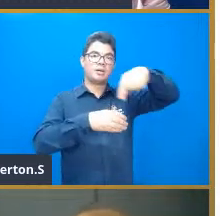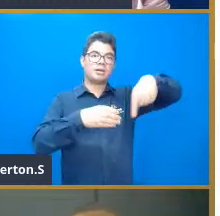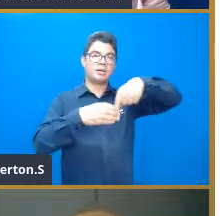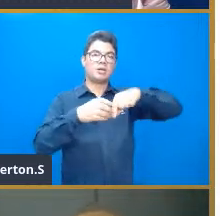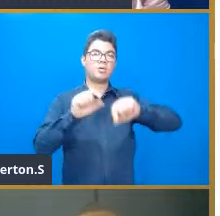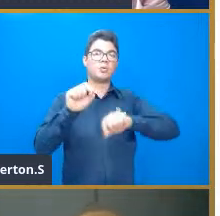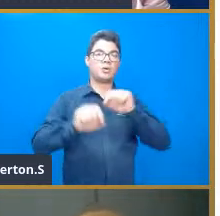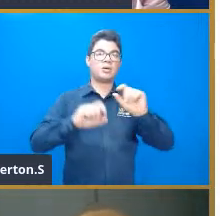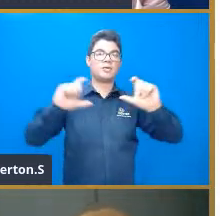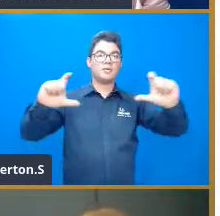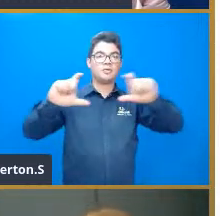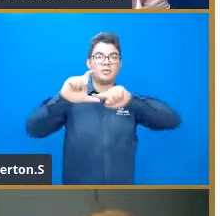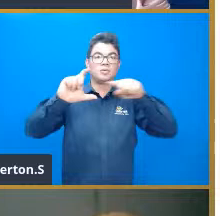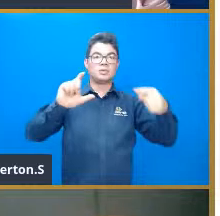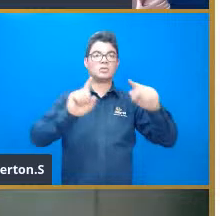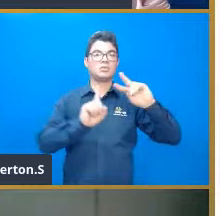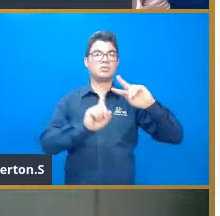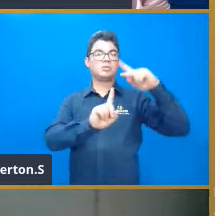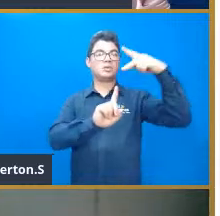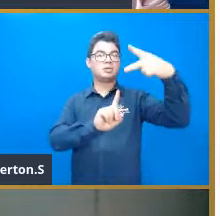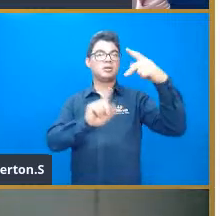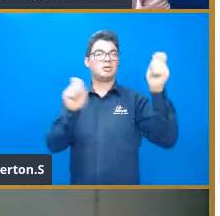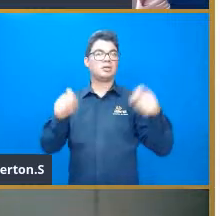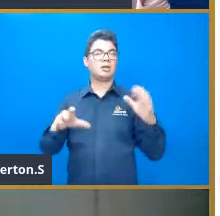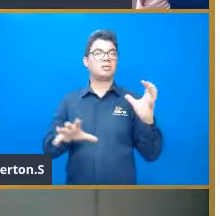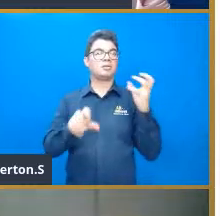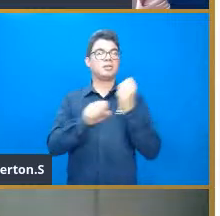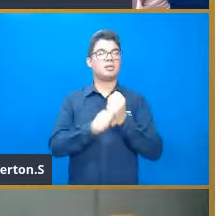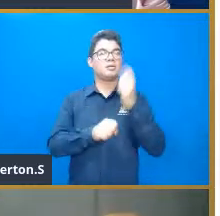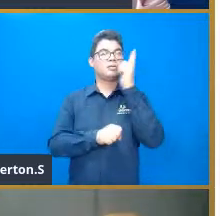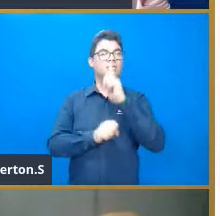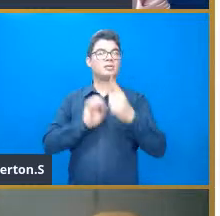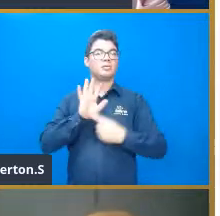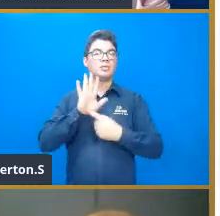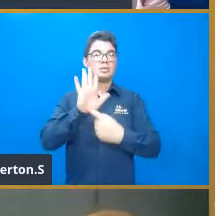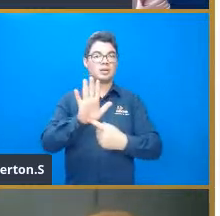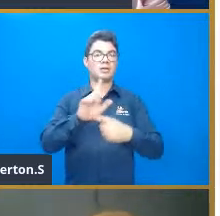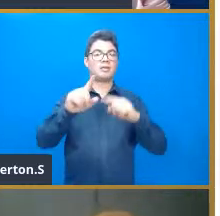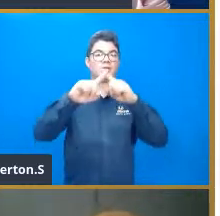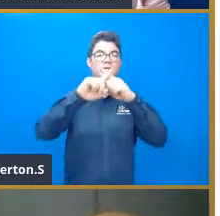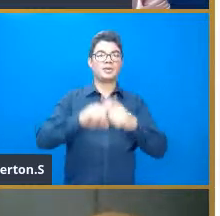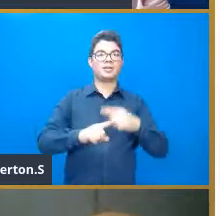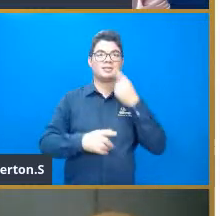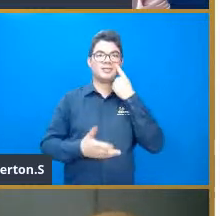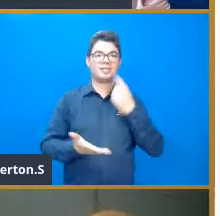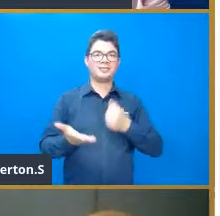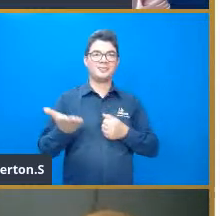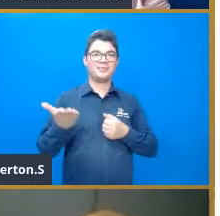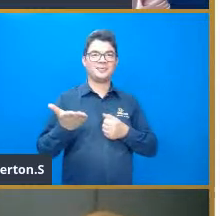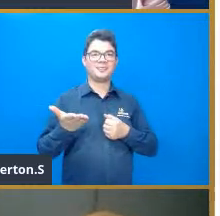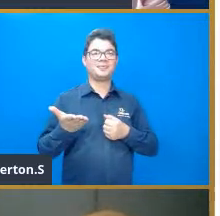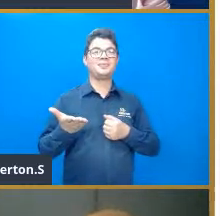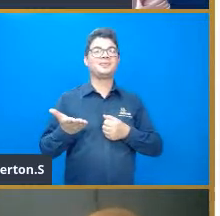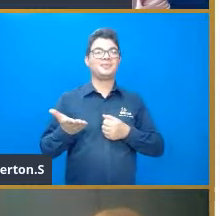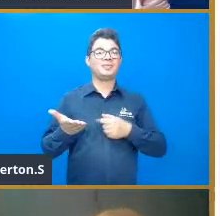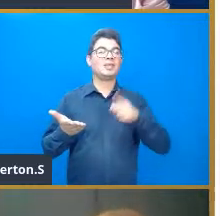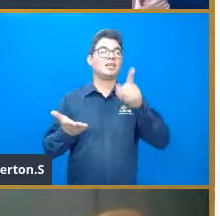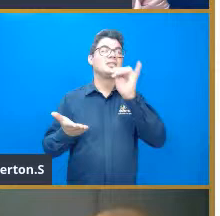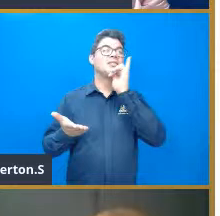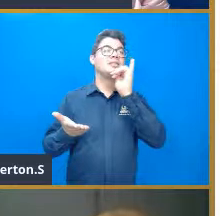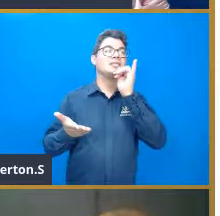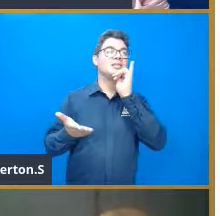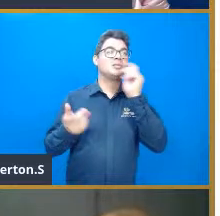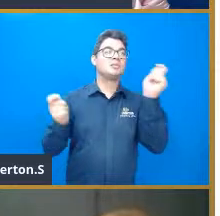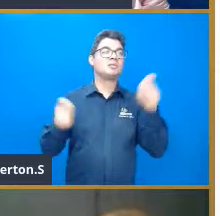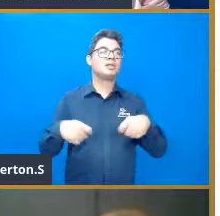função exponencial, é o P0, que é a quantidade inicial de poluentes, que multiplica 0,8 elevado a N. Então, mais um exemplo aqui de função exponencial.